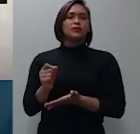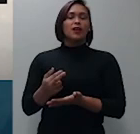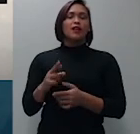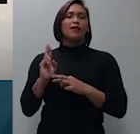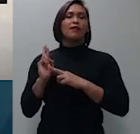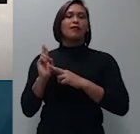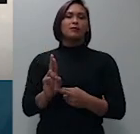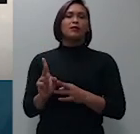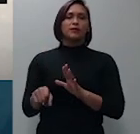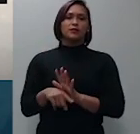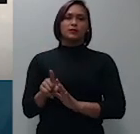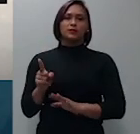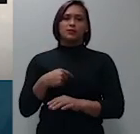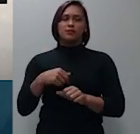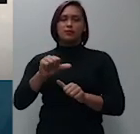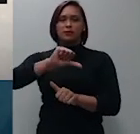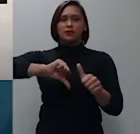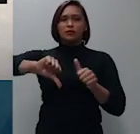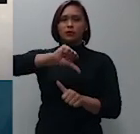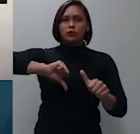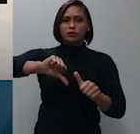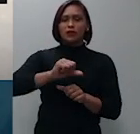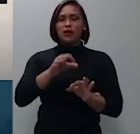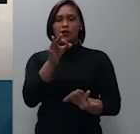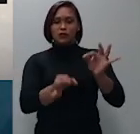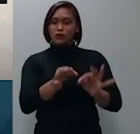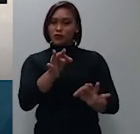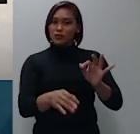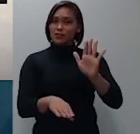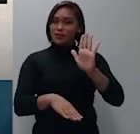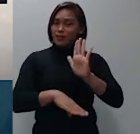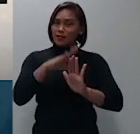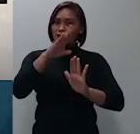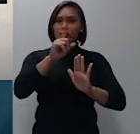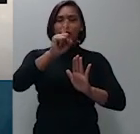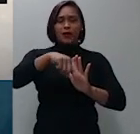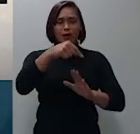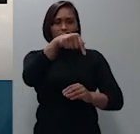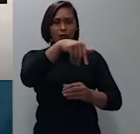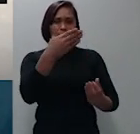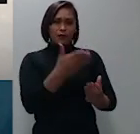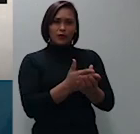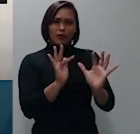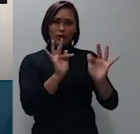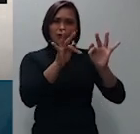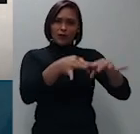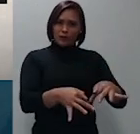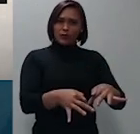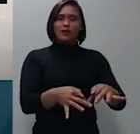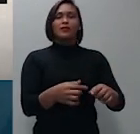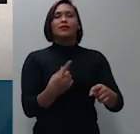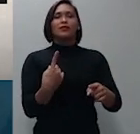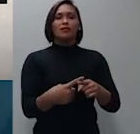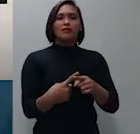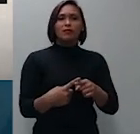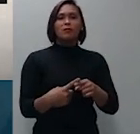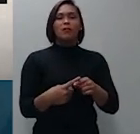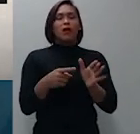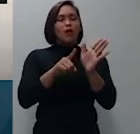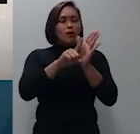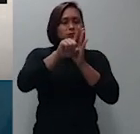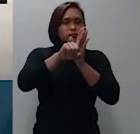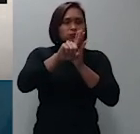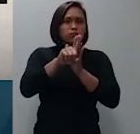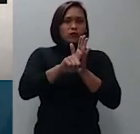notificação extrajudicial ou como no caso concreto como no caso hora em exame pela citação